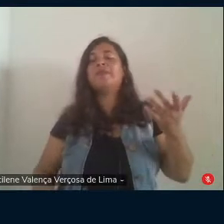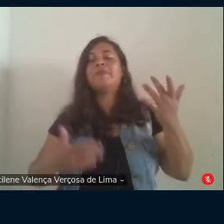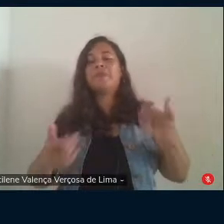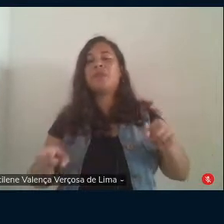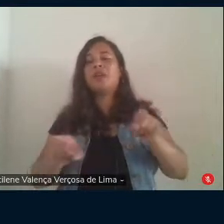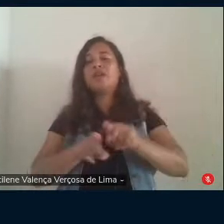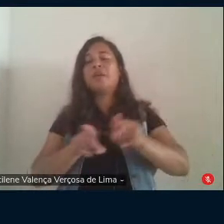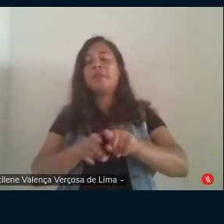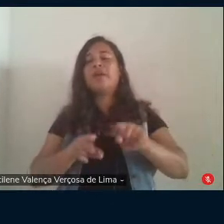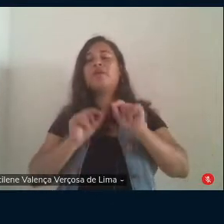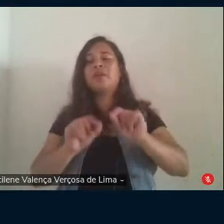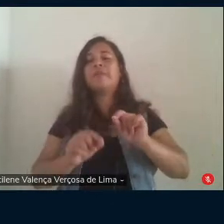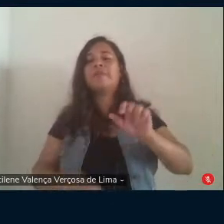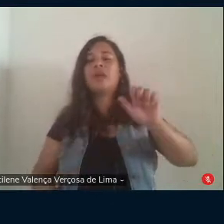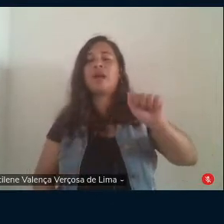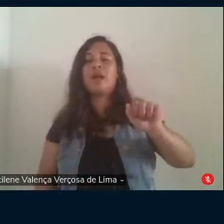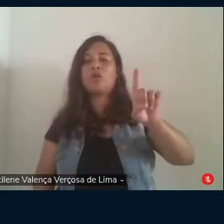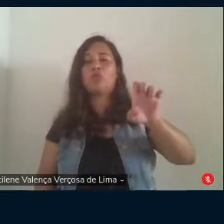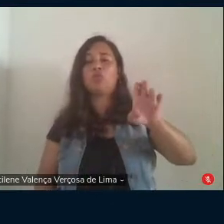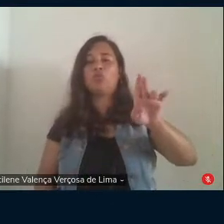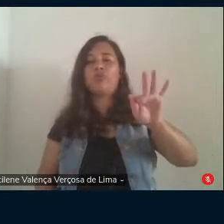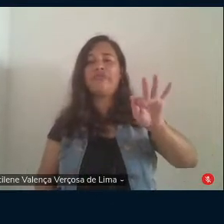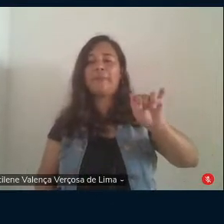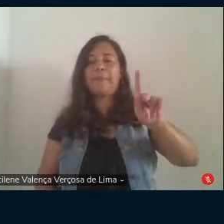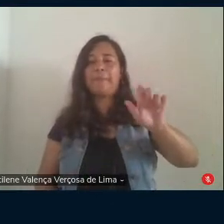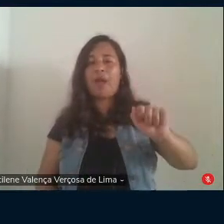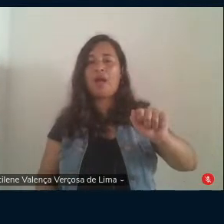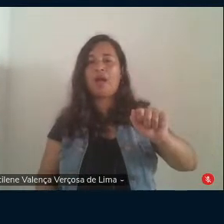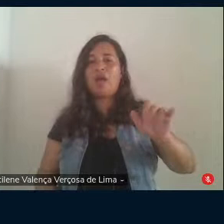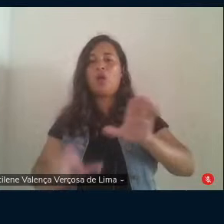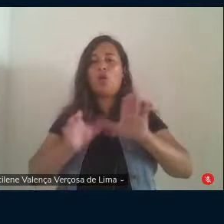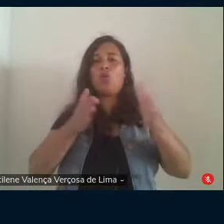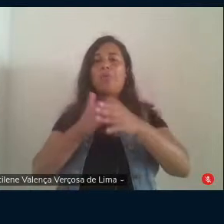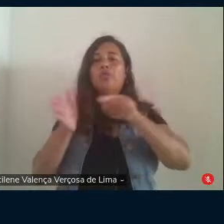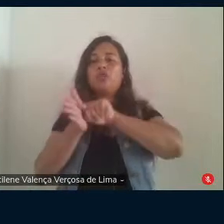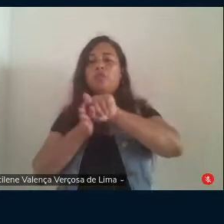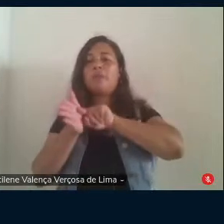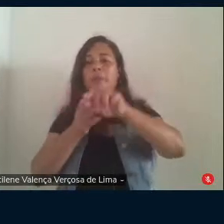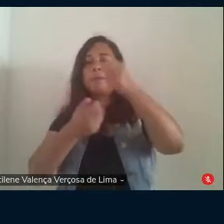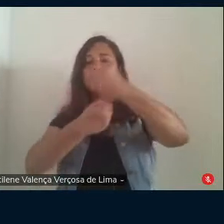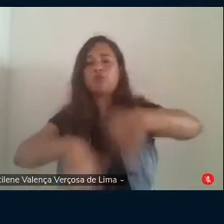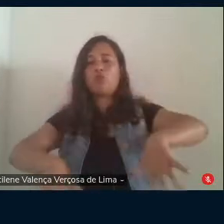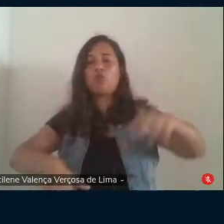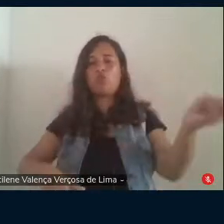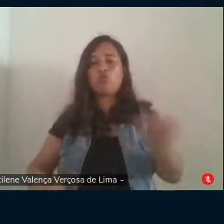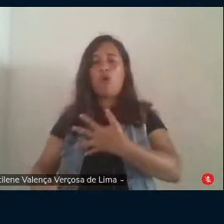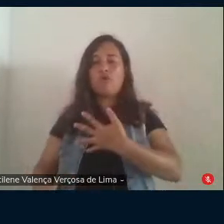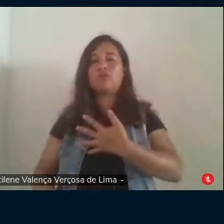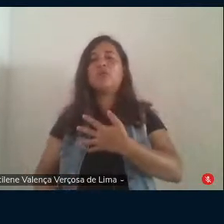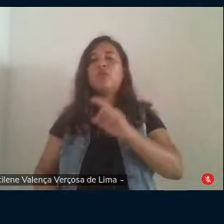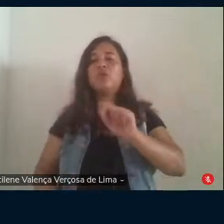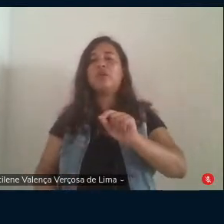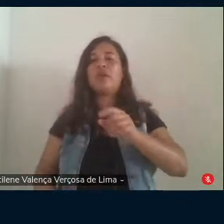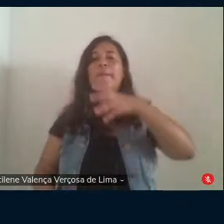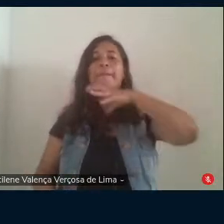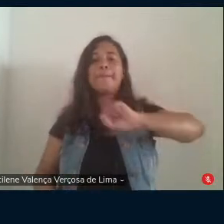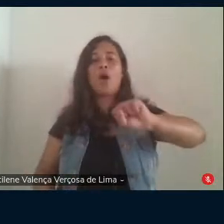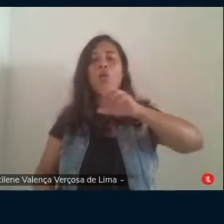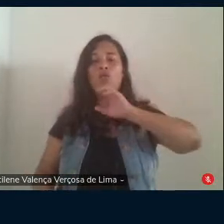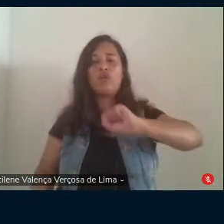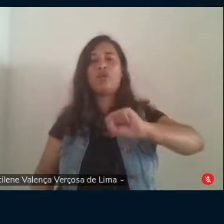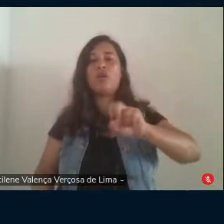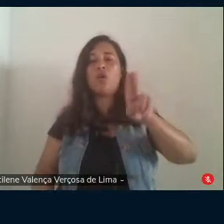Adufba da UFPB o grupo de pesquisa ensina extensão e inovação em Paulo Freire da